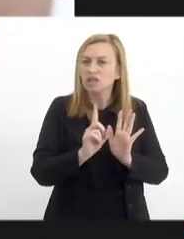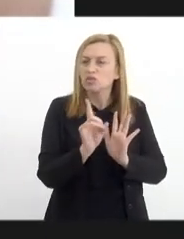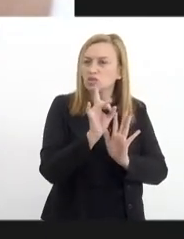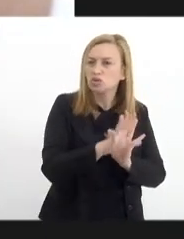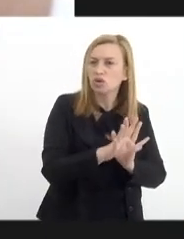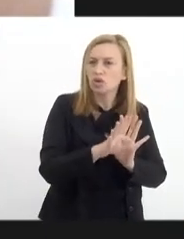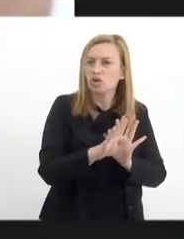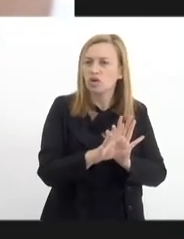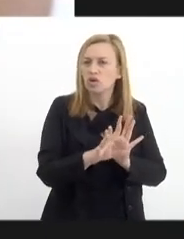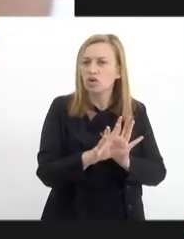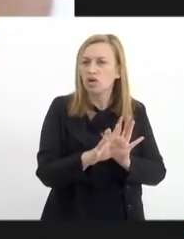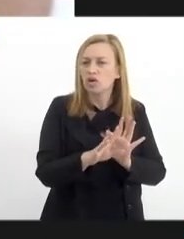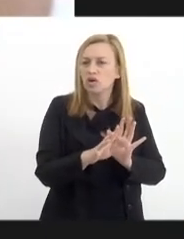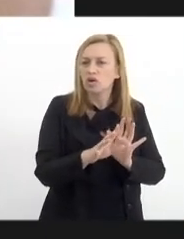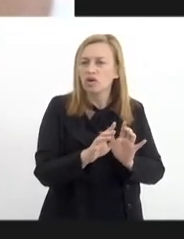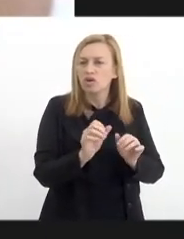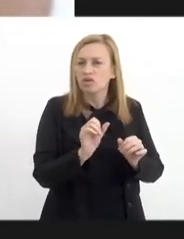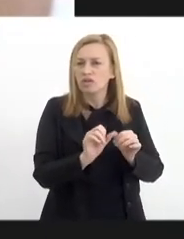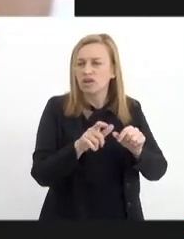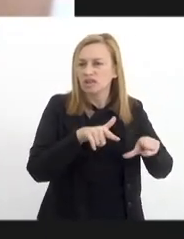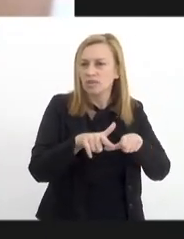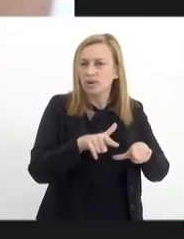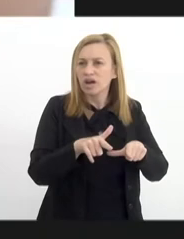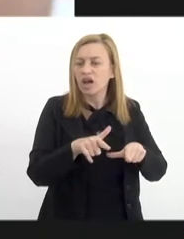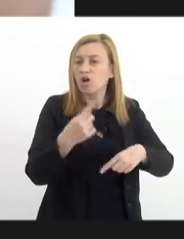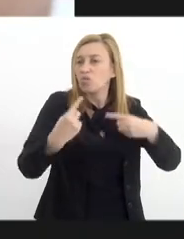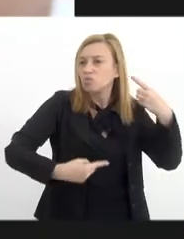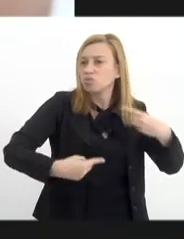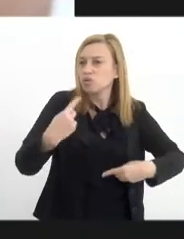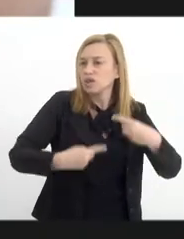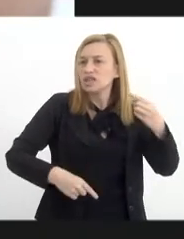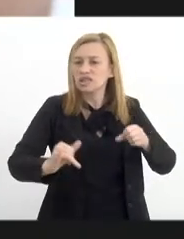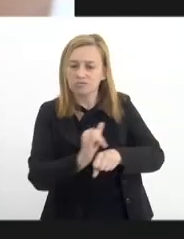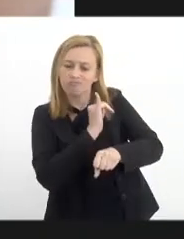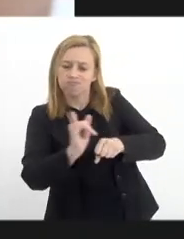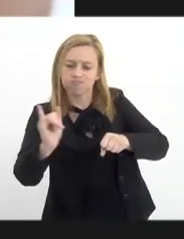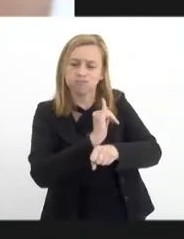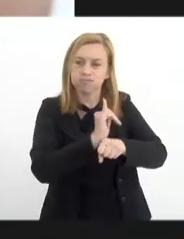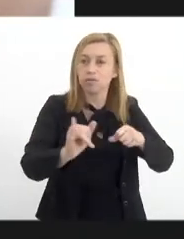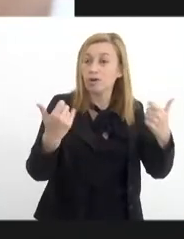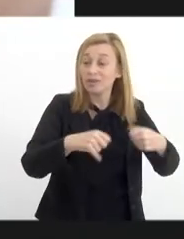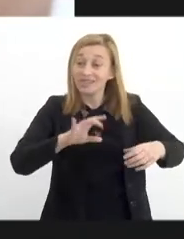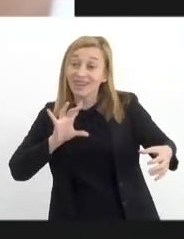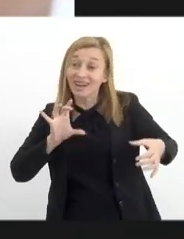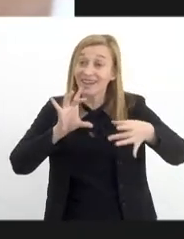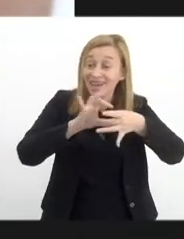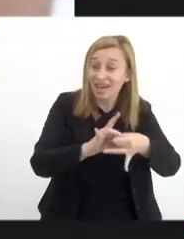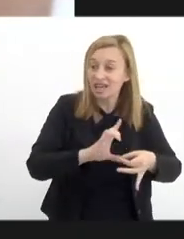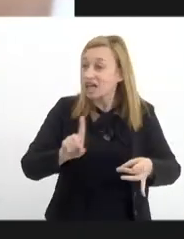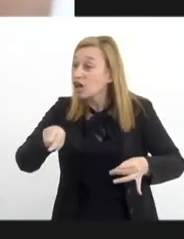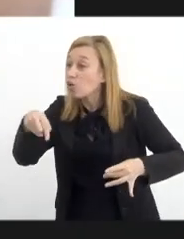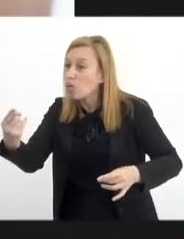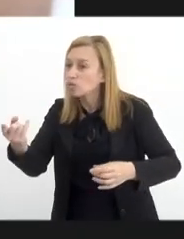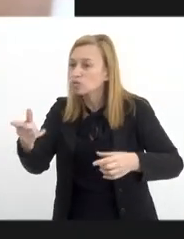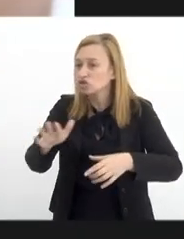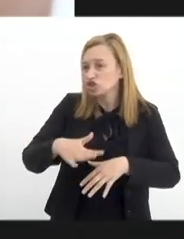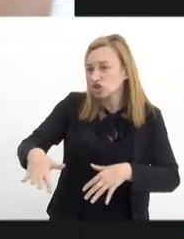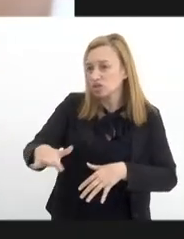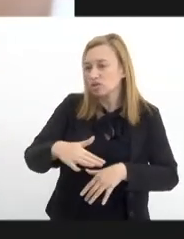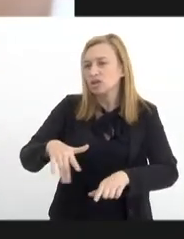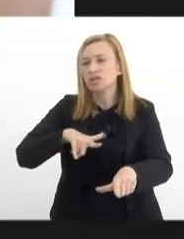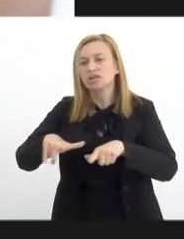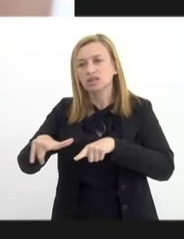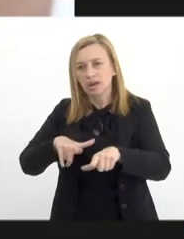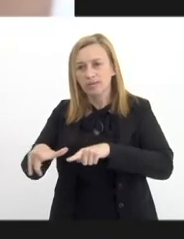executa. Ela é uma política em essência articuladora, ela precisa estar atrelada aos outros serviços para que ela